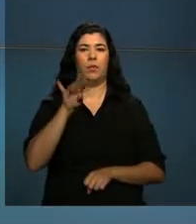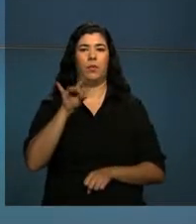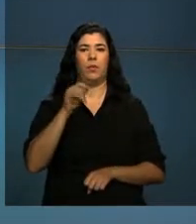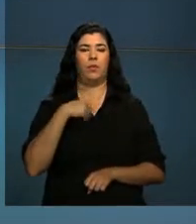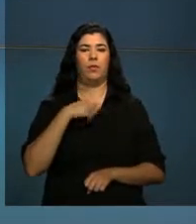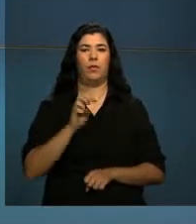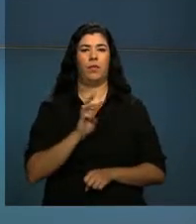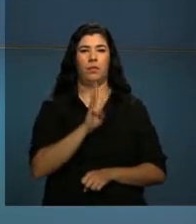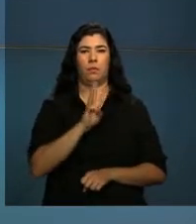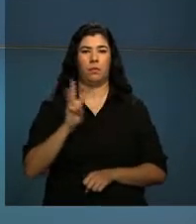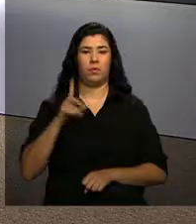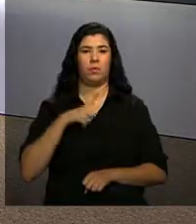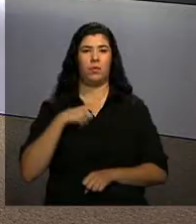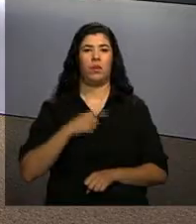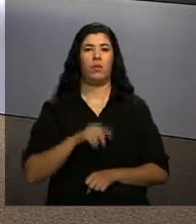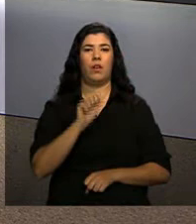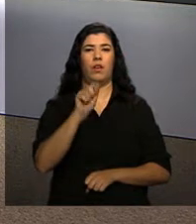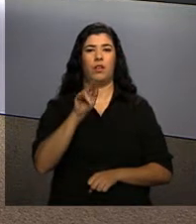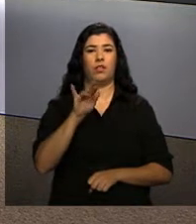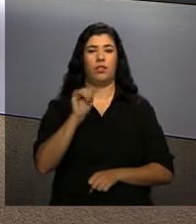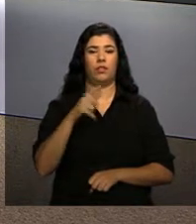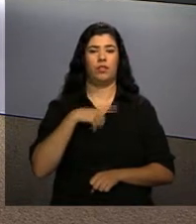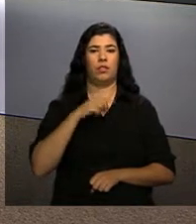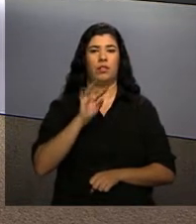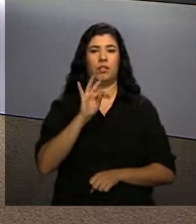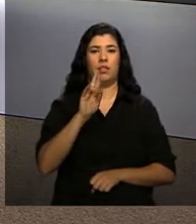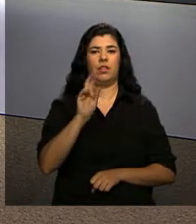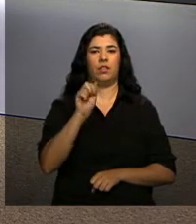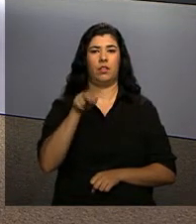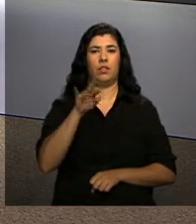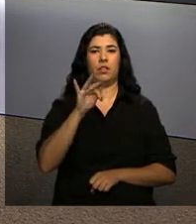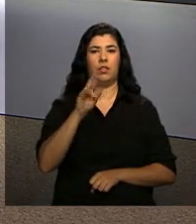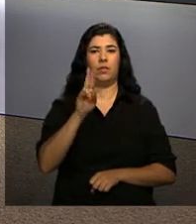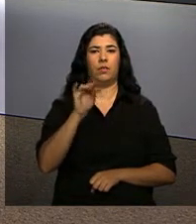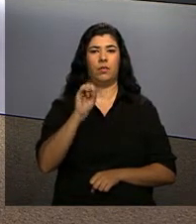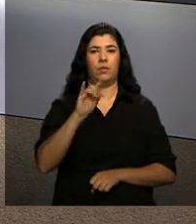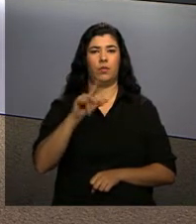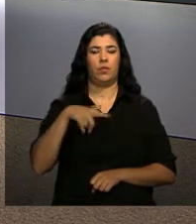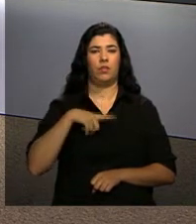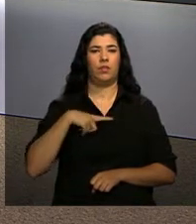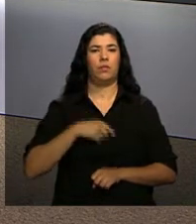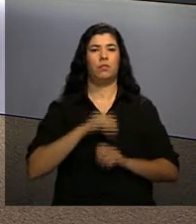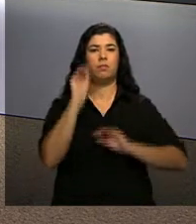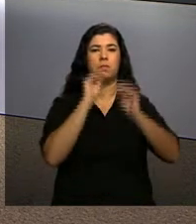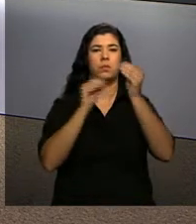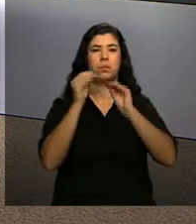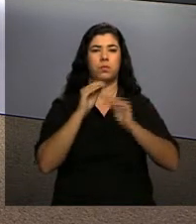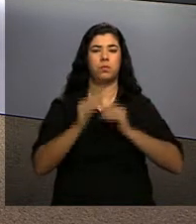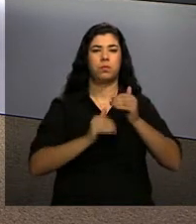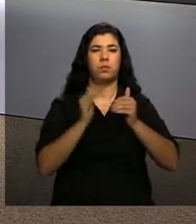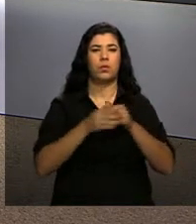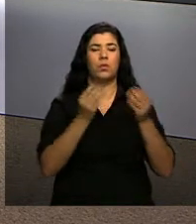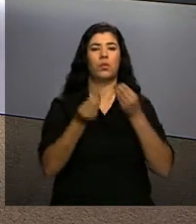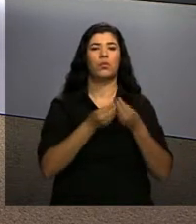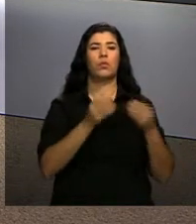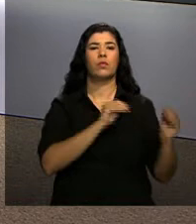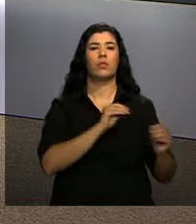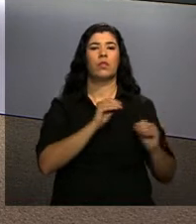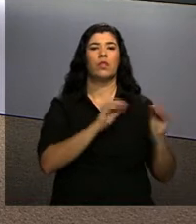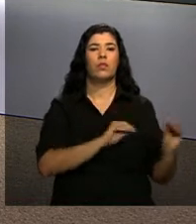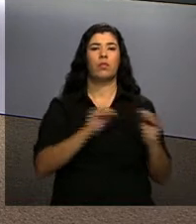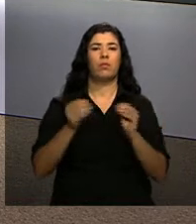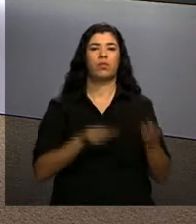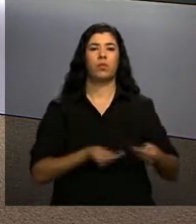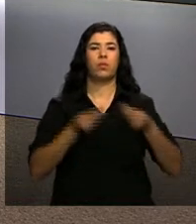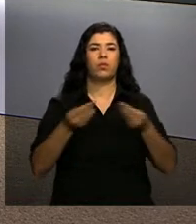agência transfusional. A ferramenta vai possibilitar o controle das etapas envolvidas no processo de transfusão de sangue.